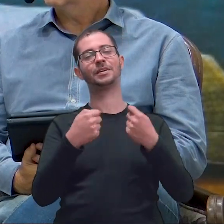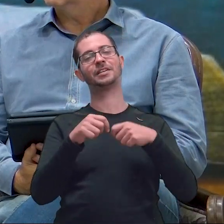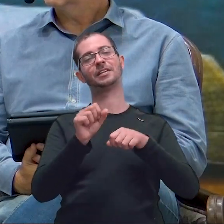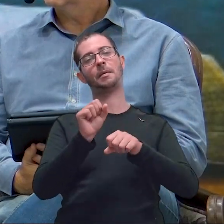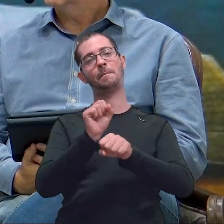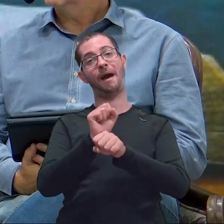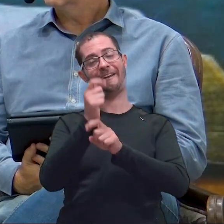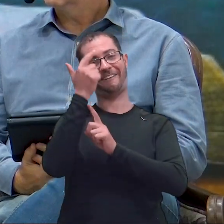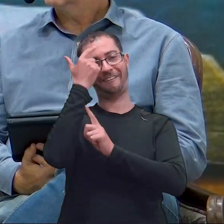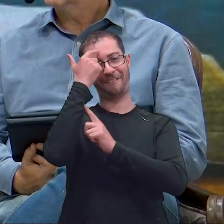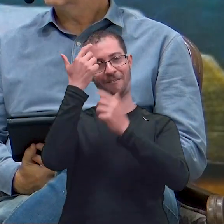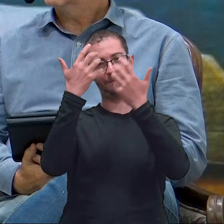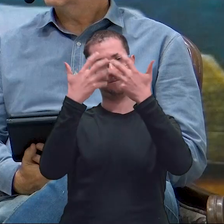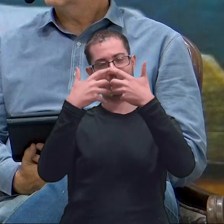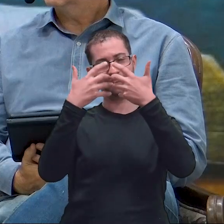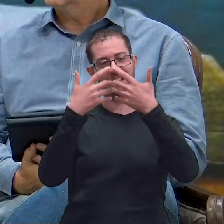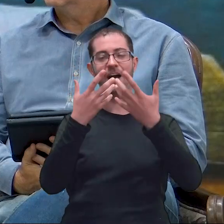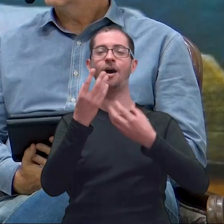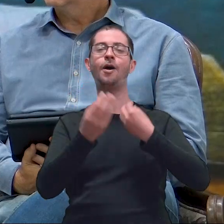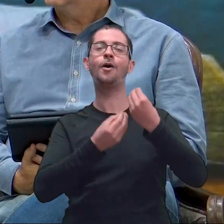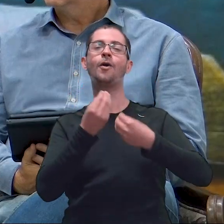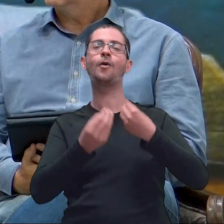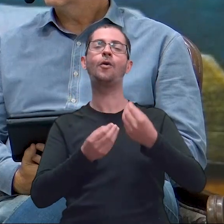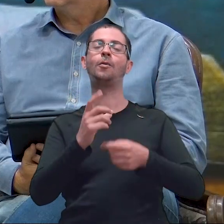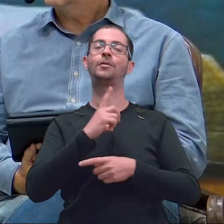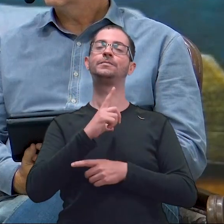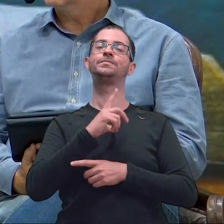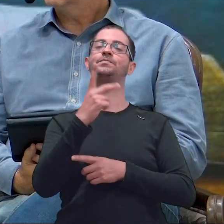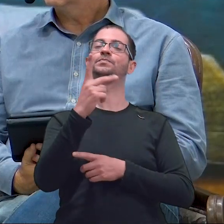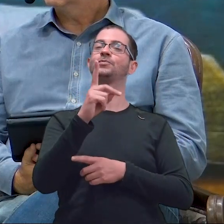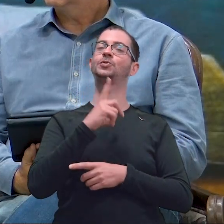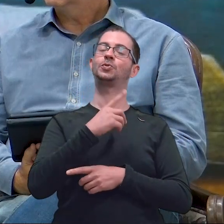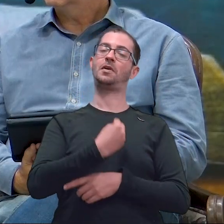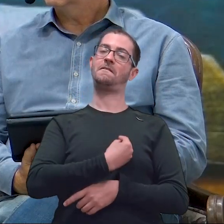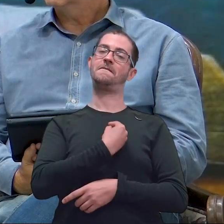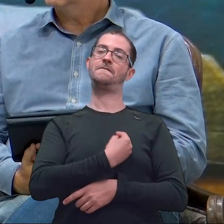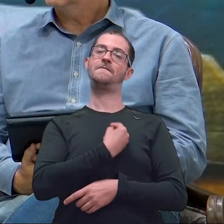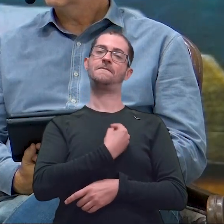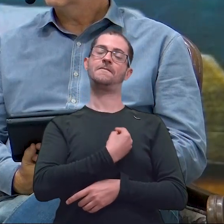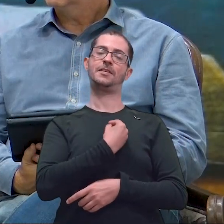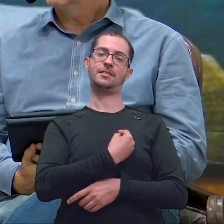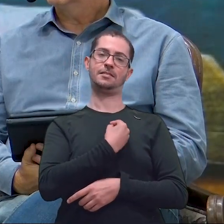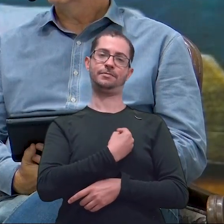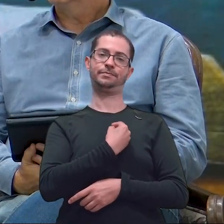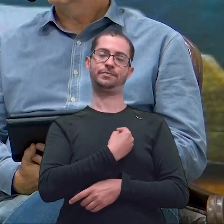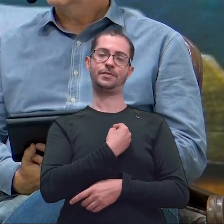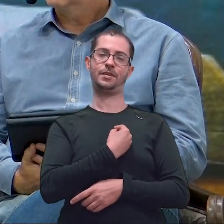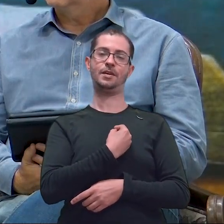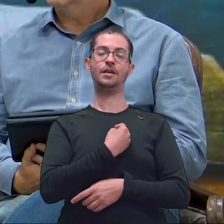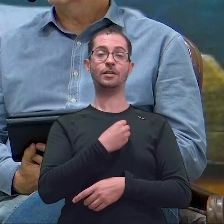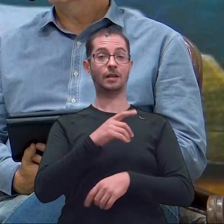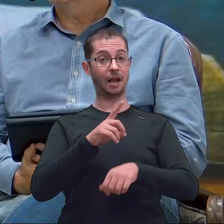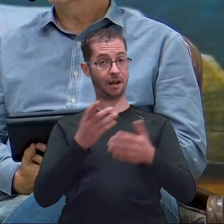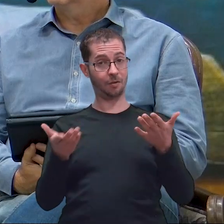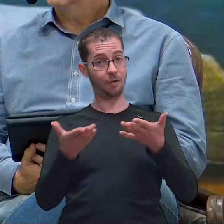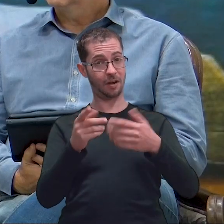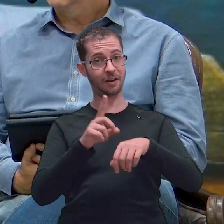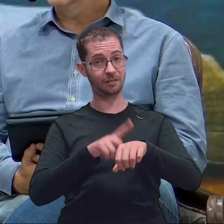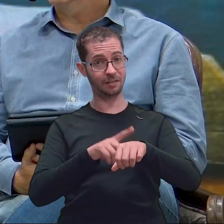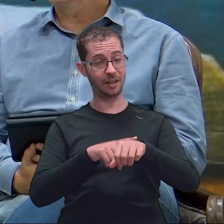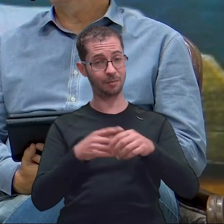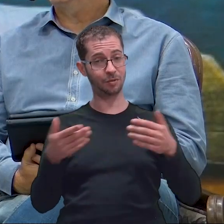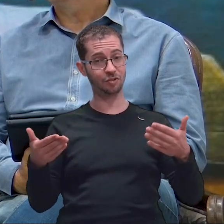como é que eu tenho andado? Como é que eu considero como tem sido o meu andar nesse tempo que nós estamos vivendo aqui?